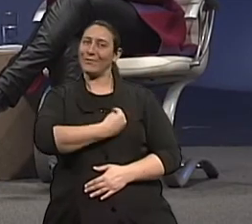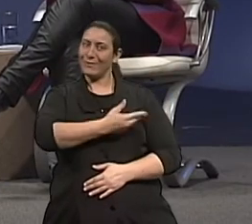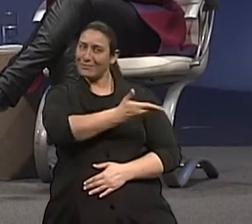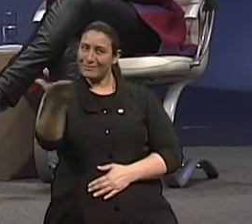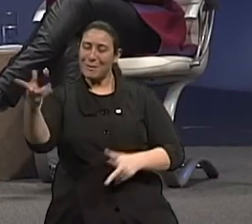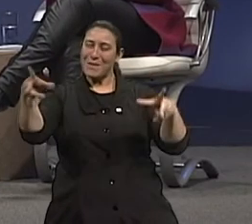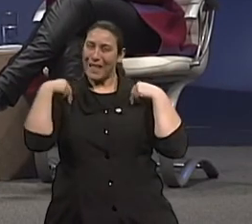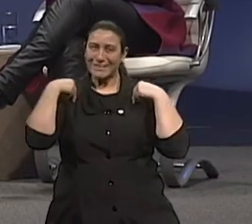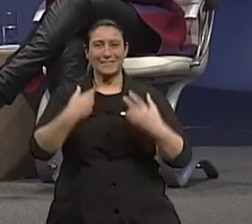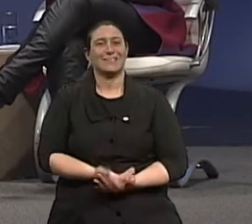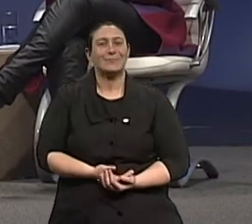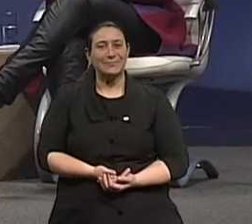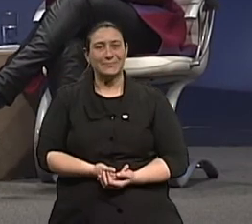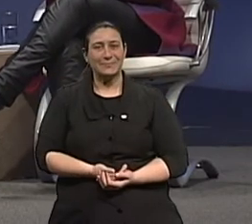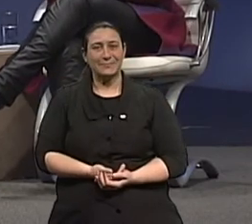gente merece.